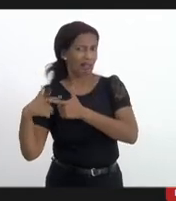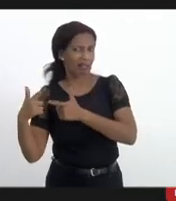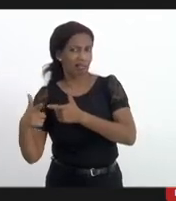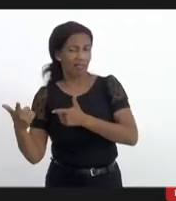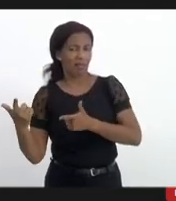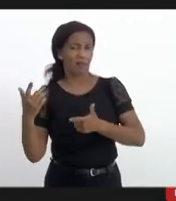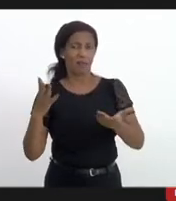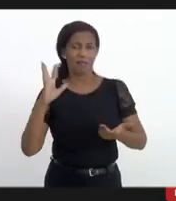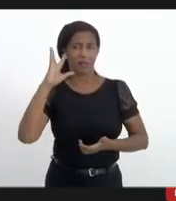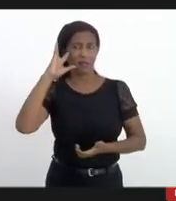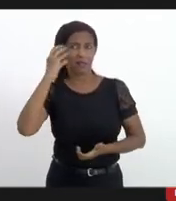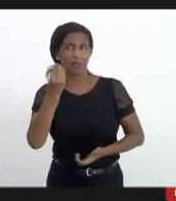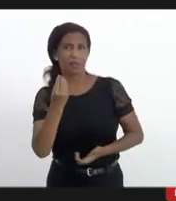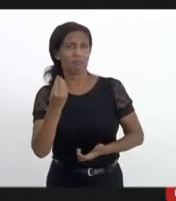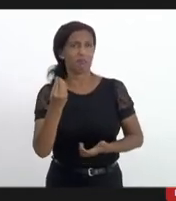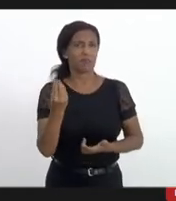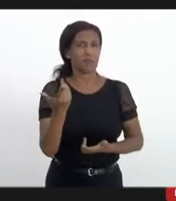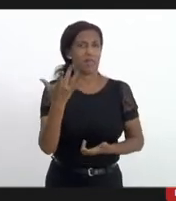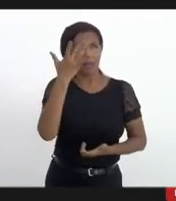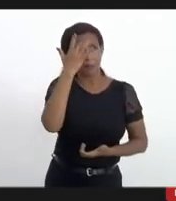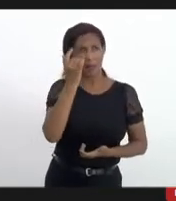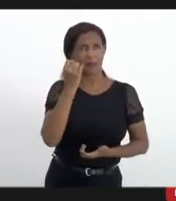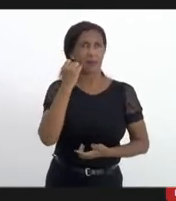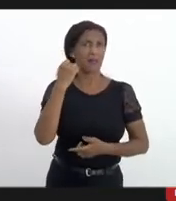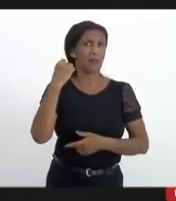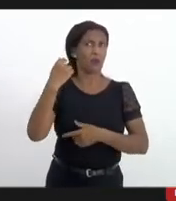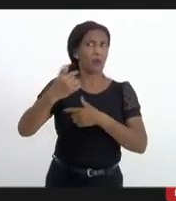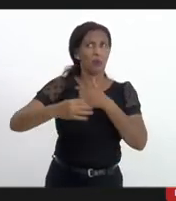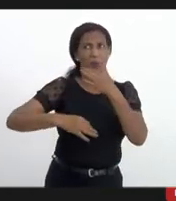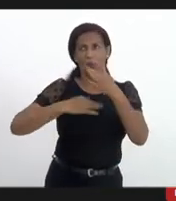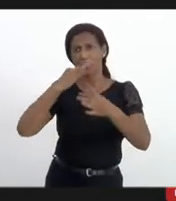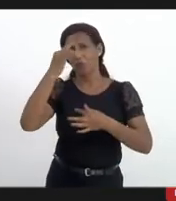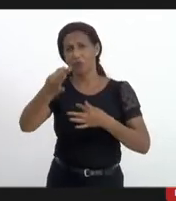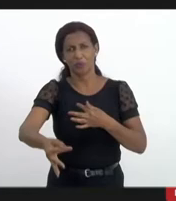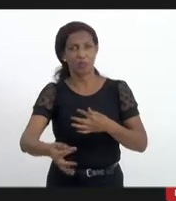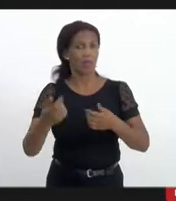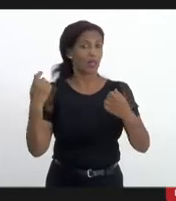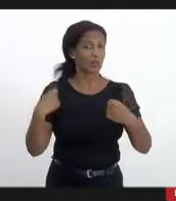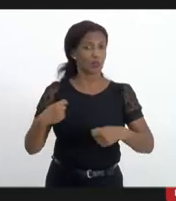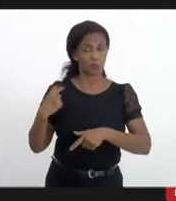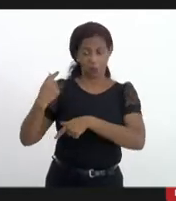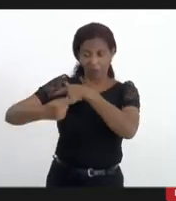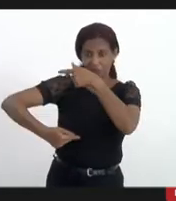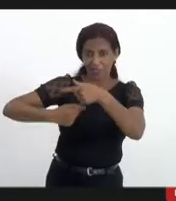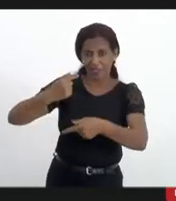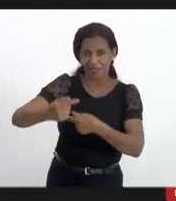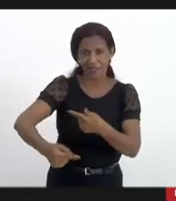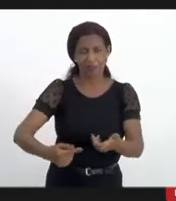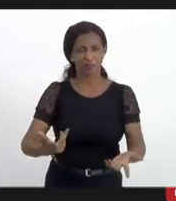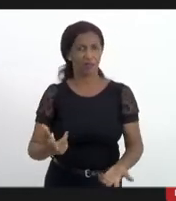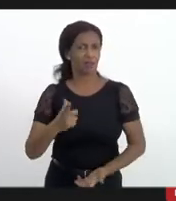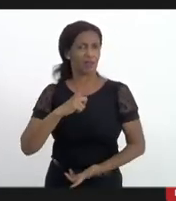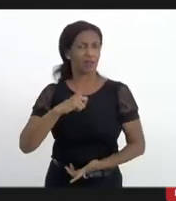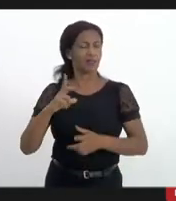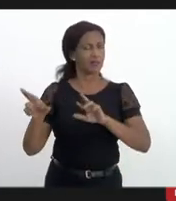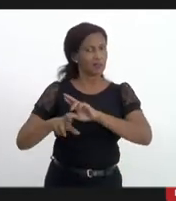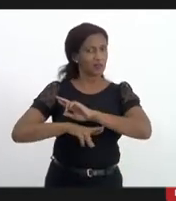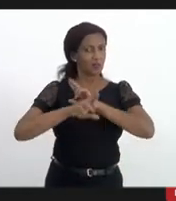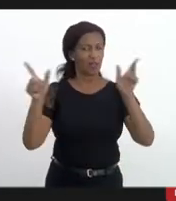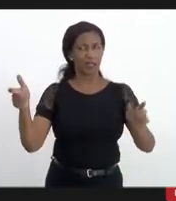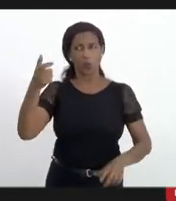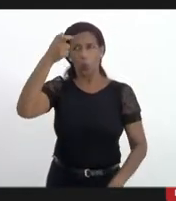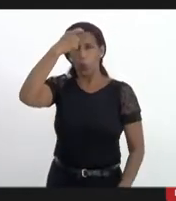amanhã daqui a um ano daqui a dois anos não vai talvez a gente precise de uma geração para isso que pense diferente